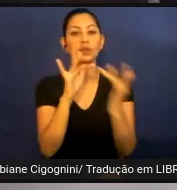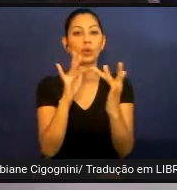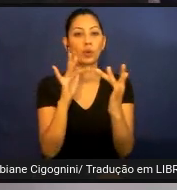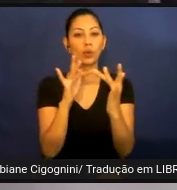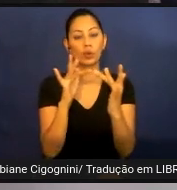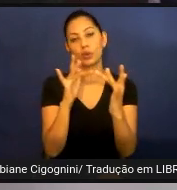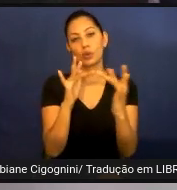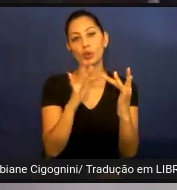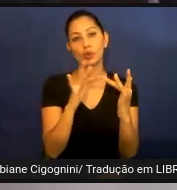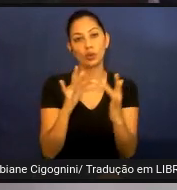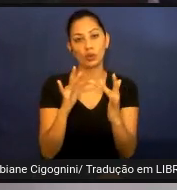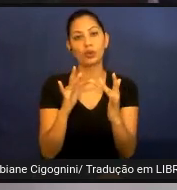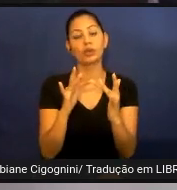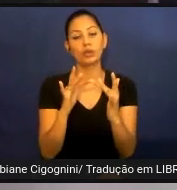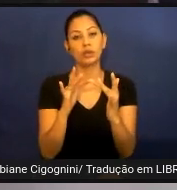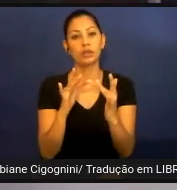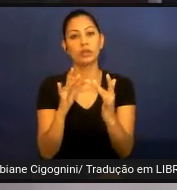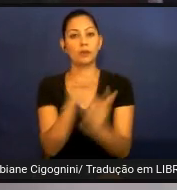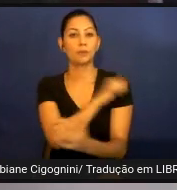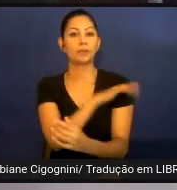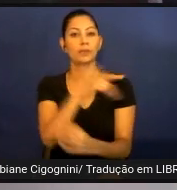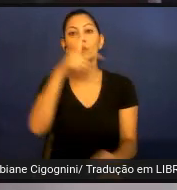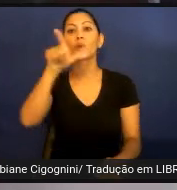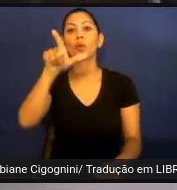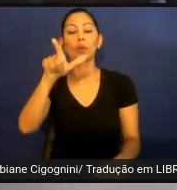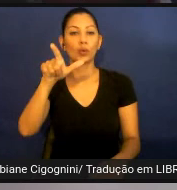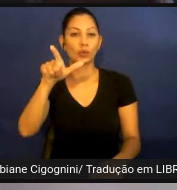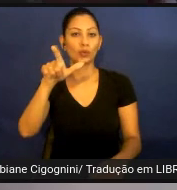os alunos de outros turnos